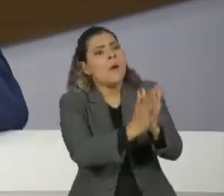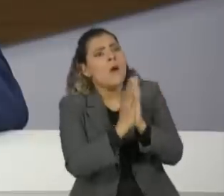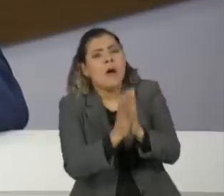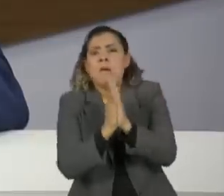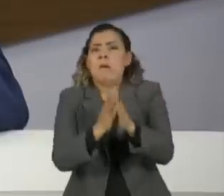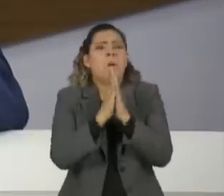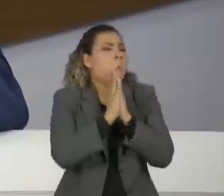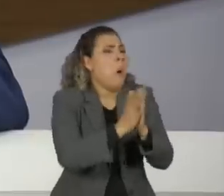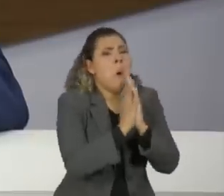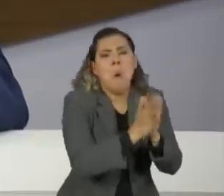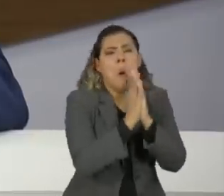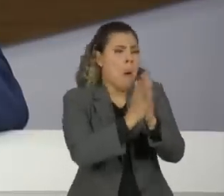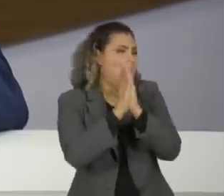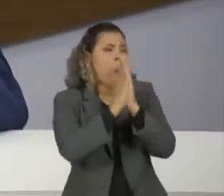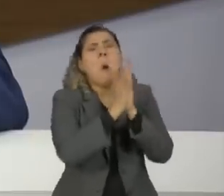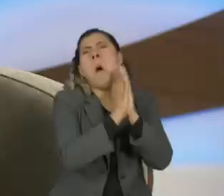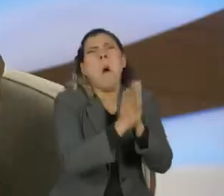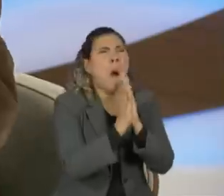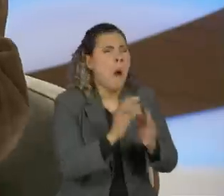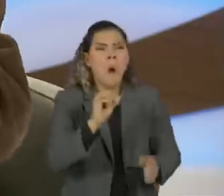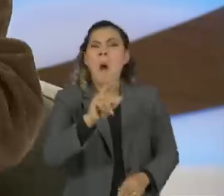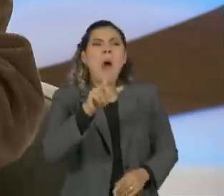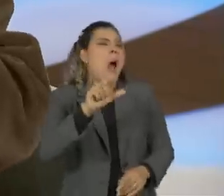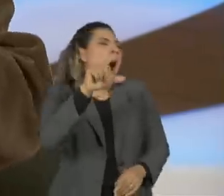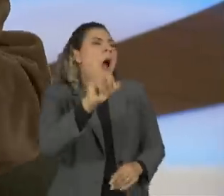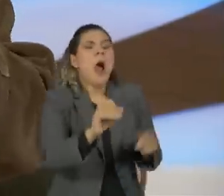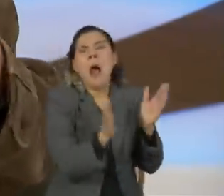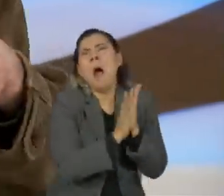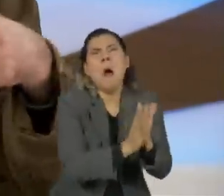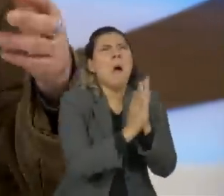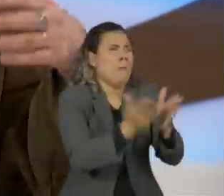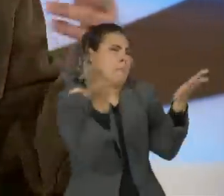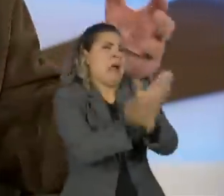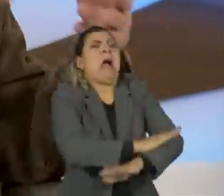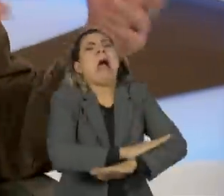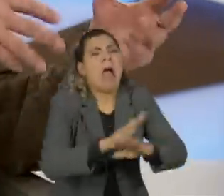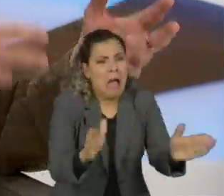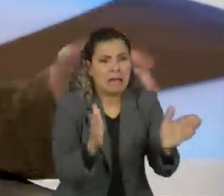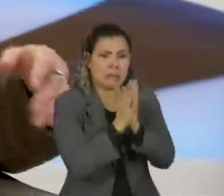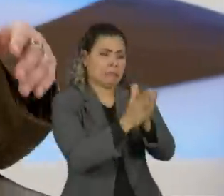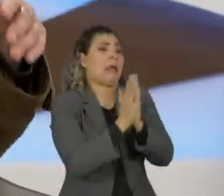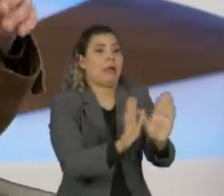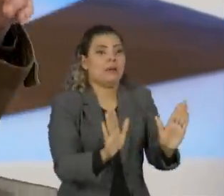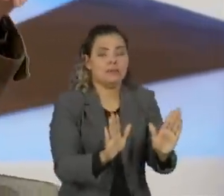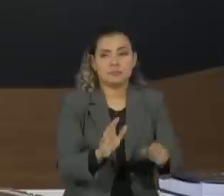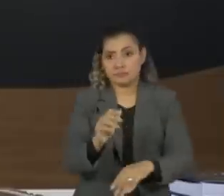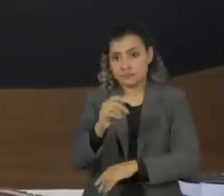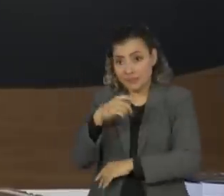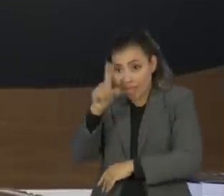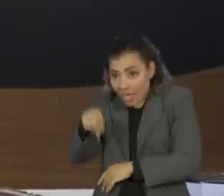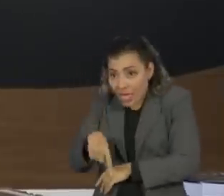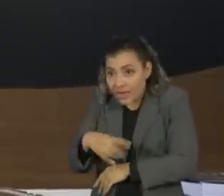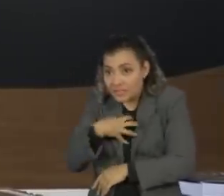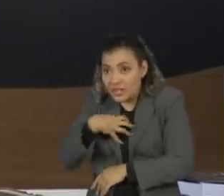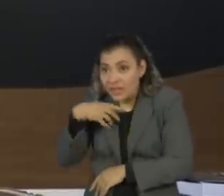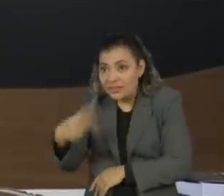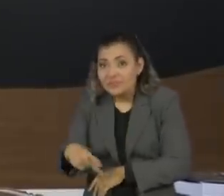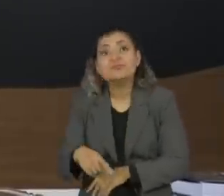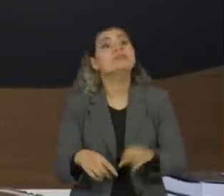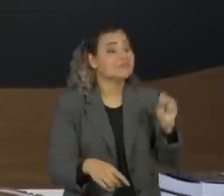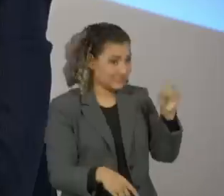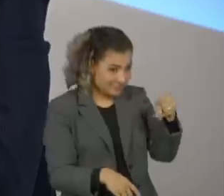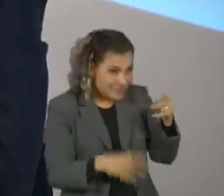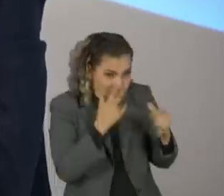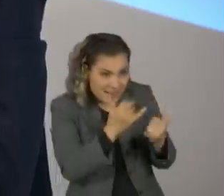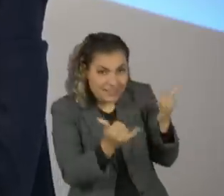por favor, Olavo de Carvalho, pare com esta sangue. Era assim teu avô, Mário? Era assim. É um pouco